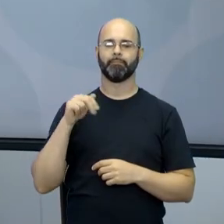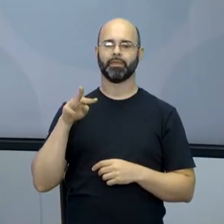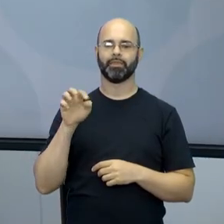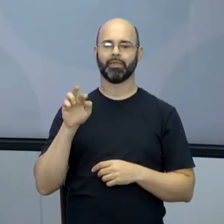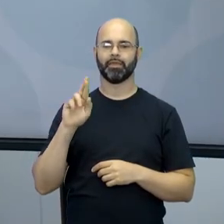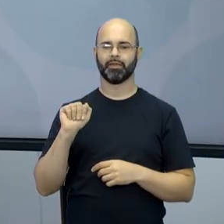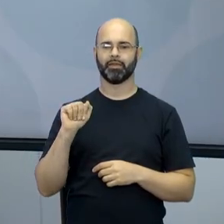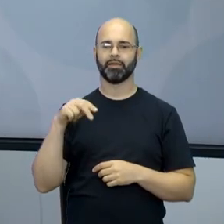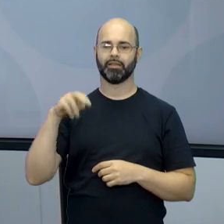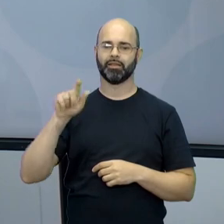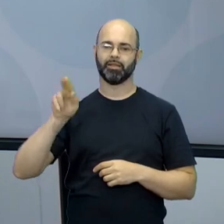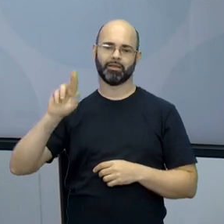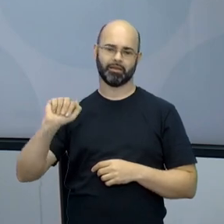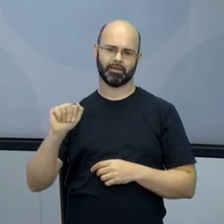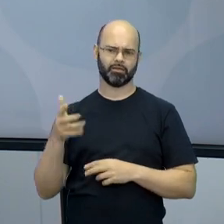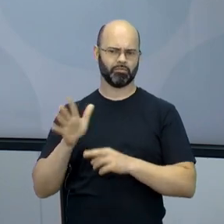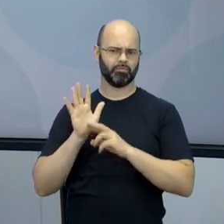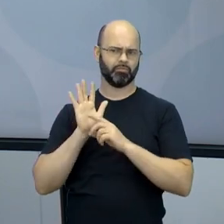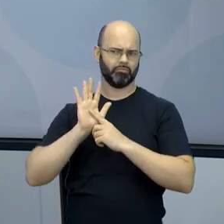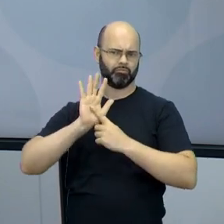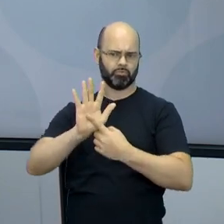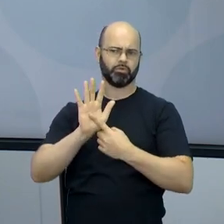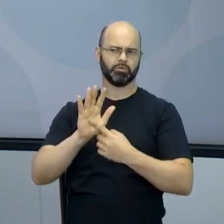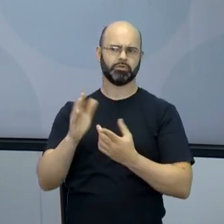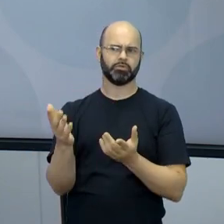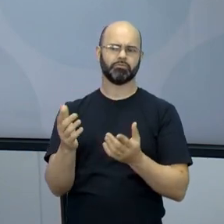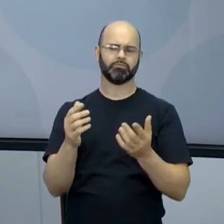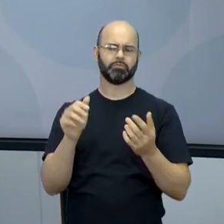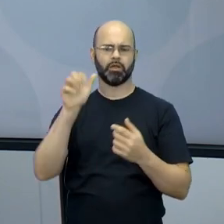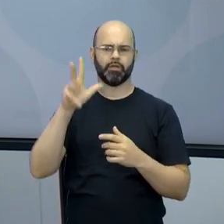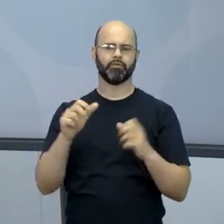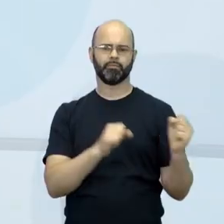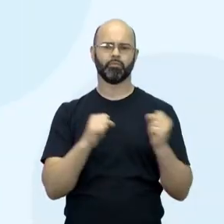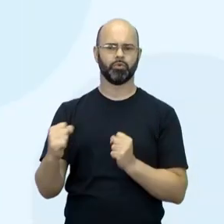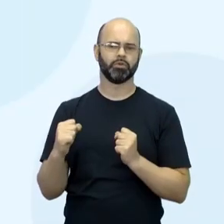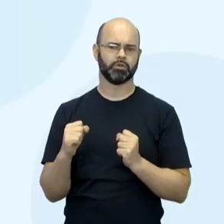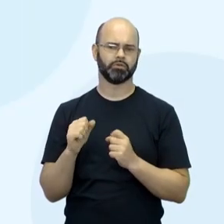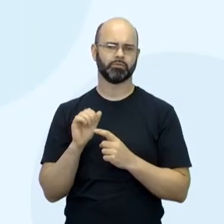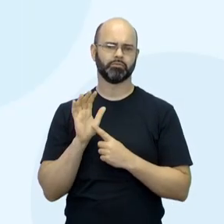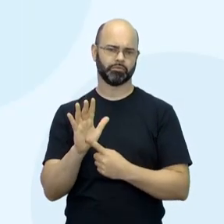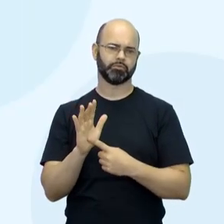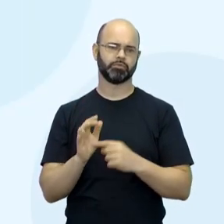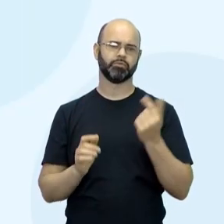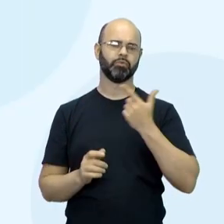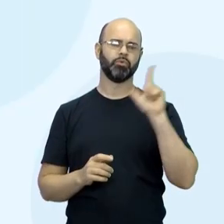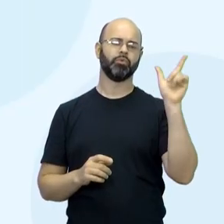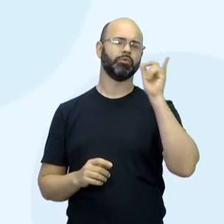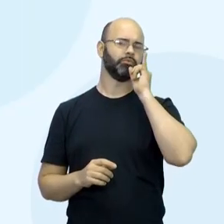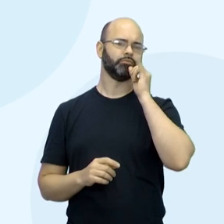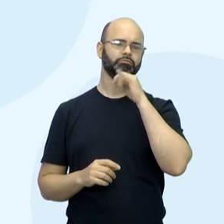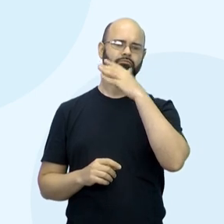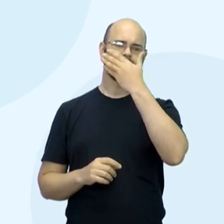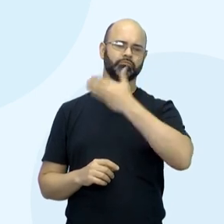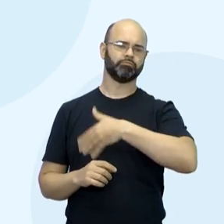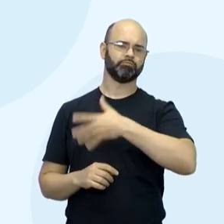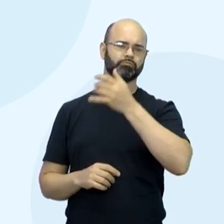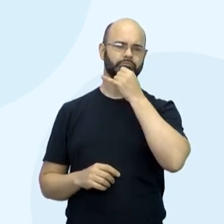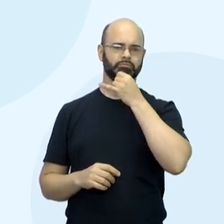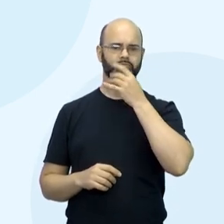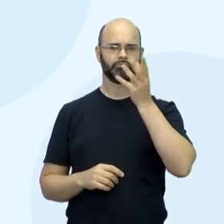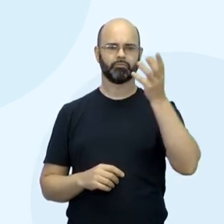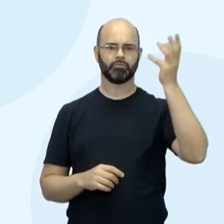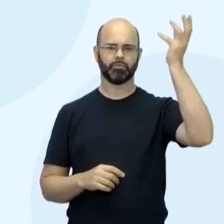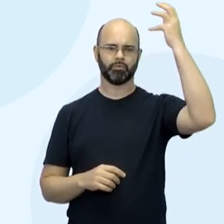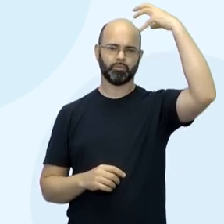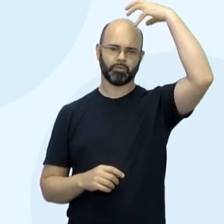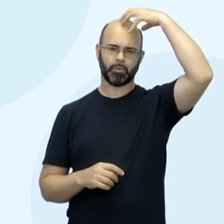exalta a potência que é a África. Aí você pega, sei lá, um filme, não sei, com o Príncipe em Nova York,